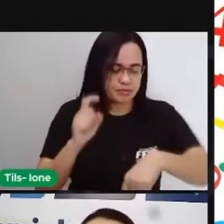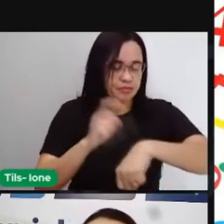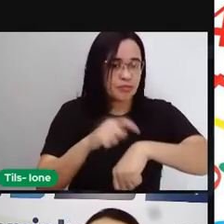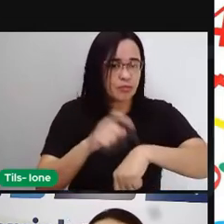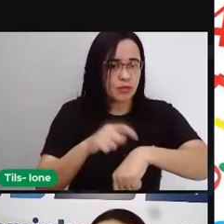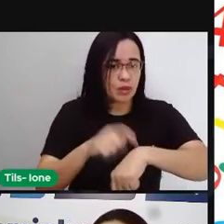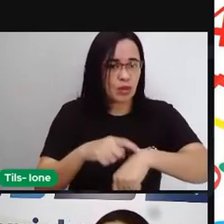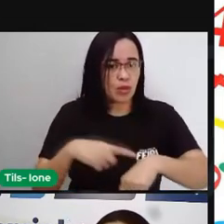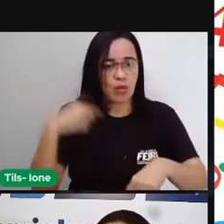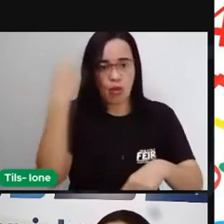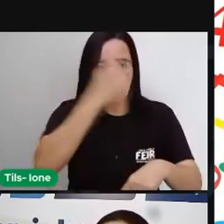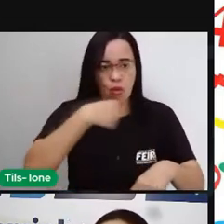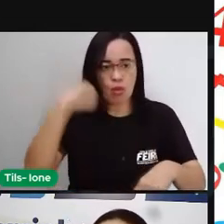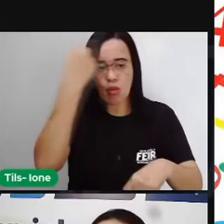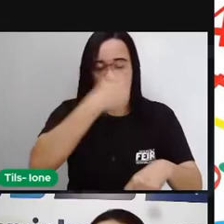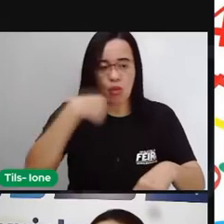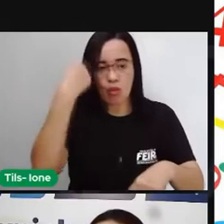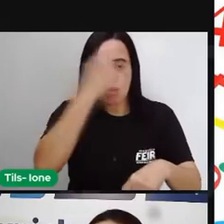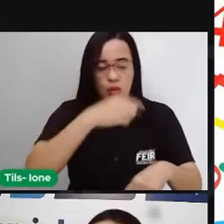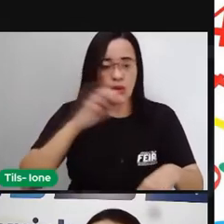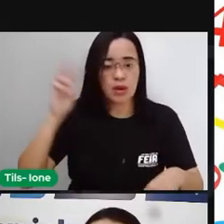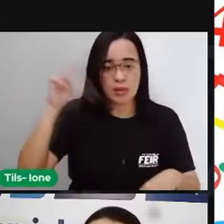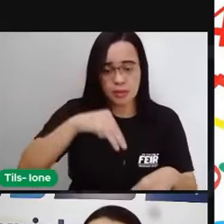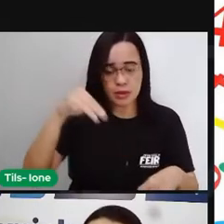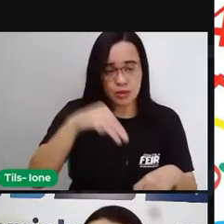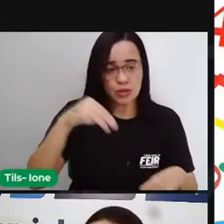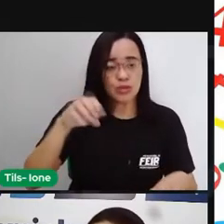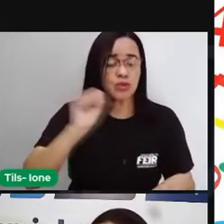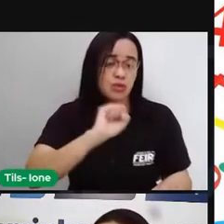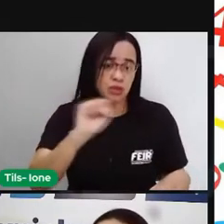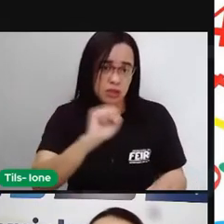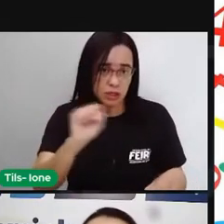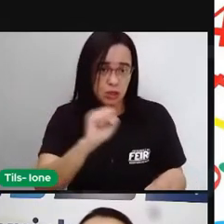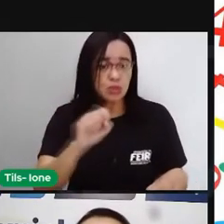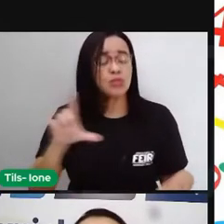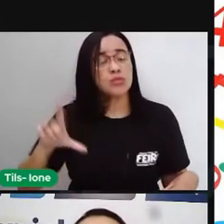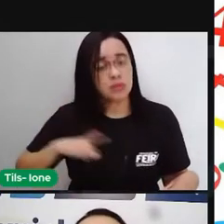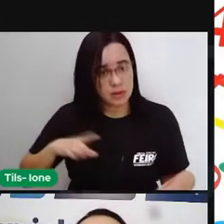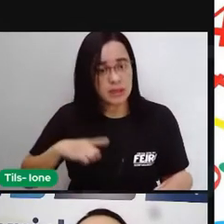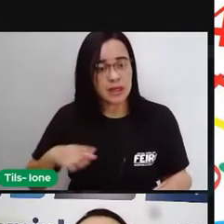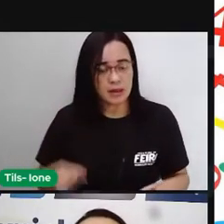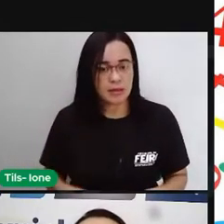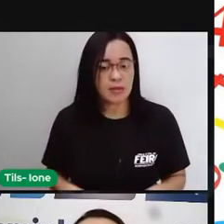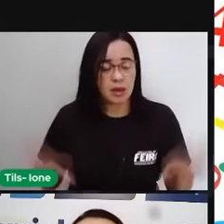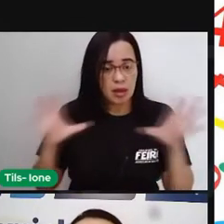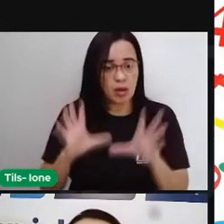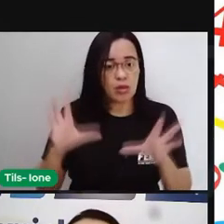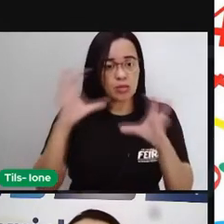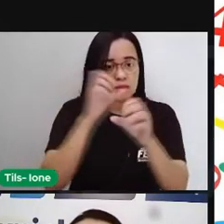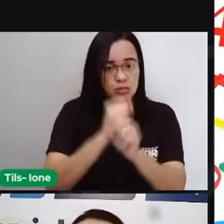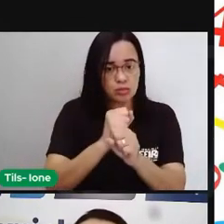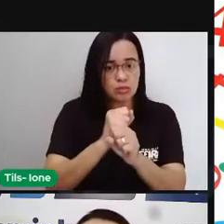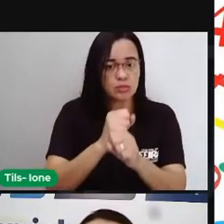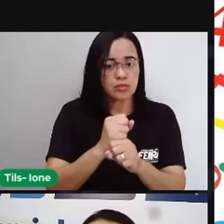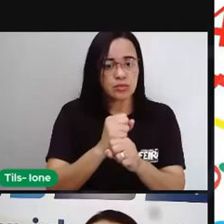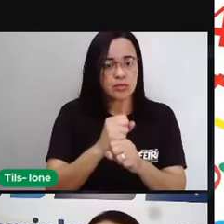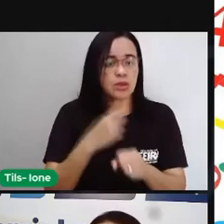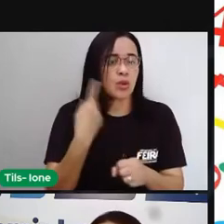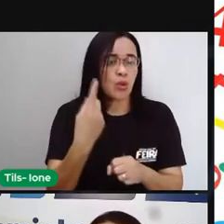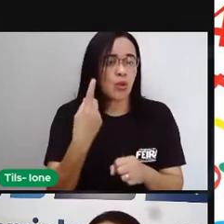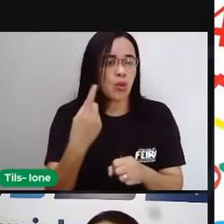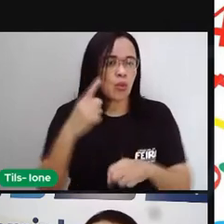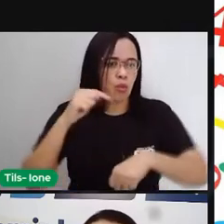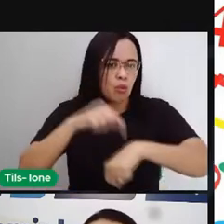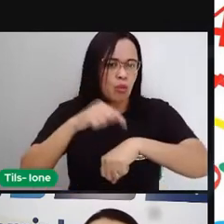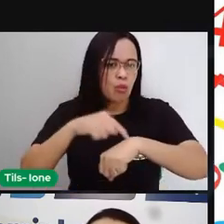a 60 segundos. E quando eu junto aí 60 minutos, eu formo uma hora. Então, são unidades de